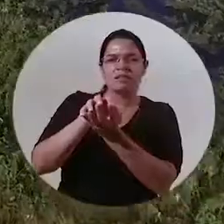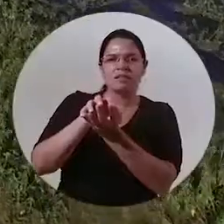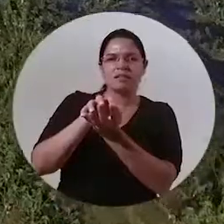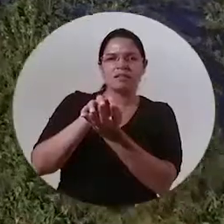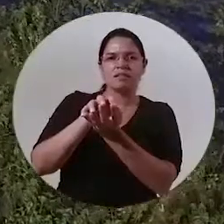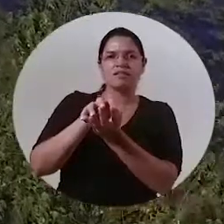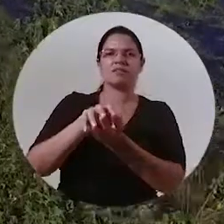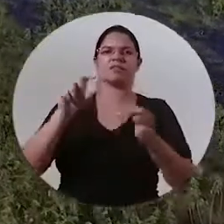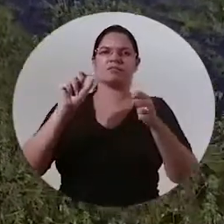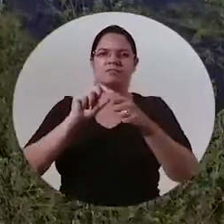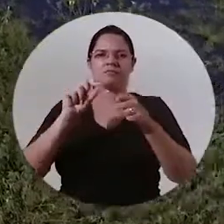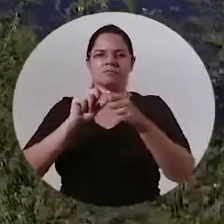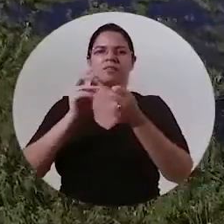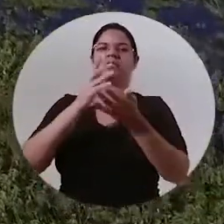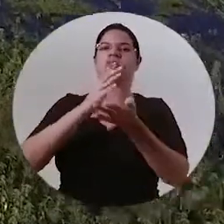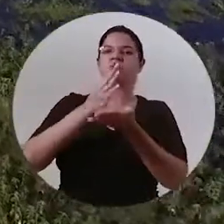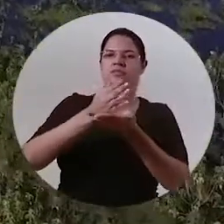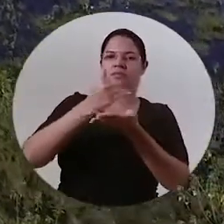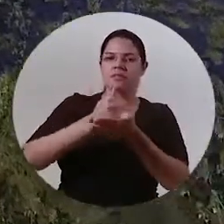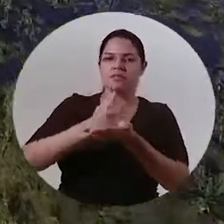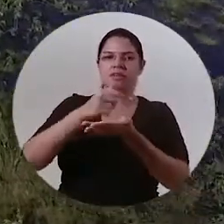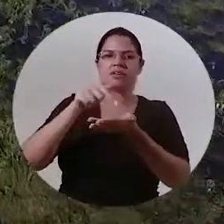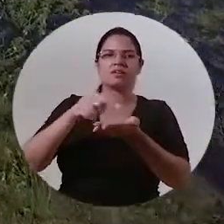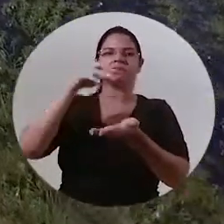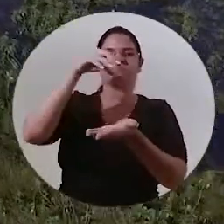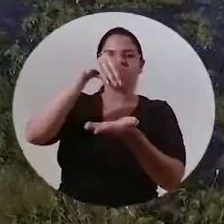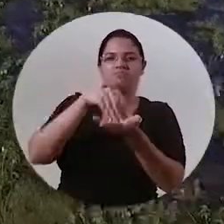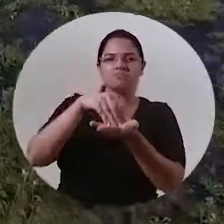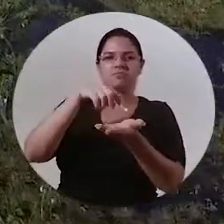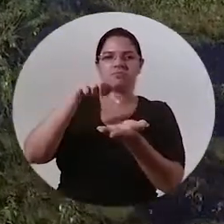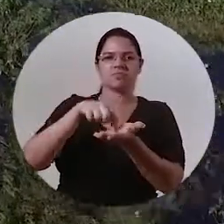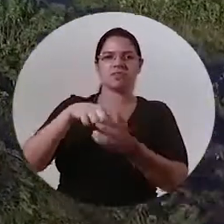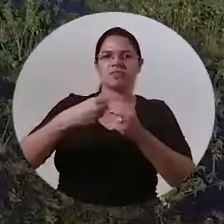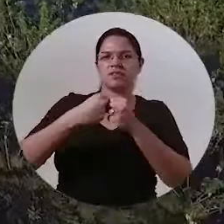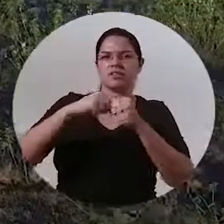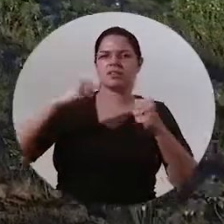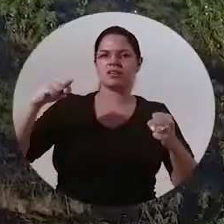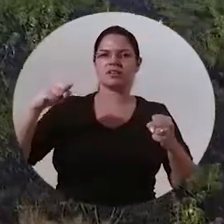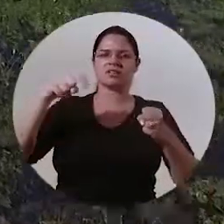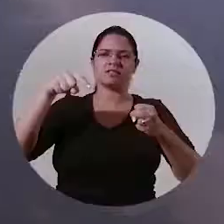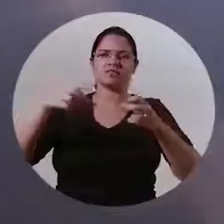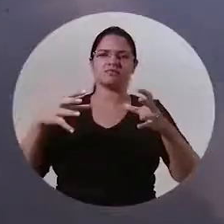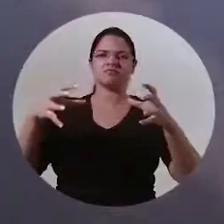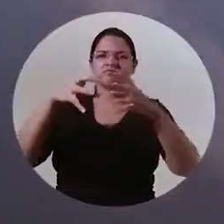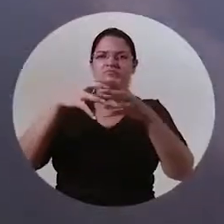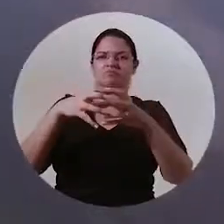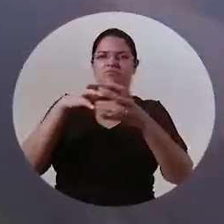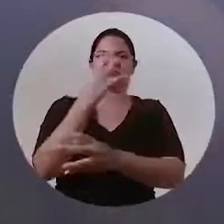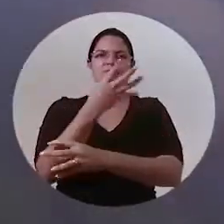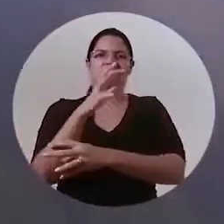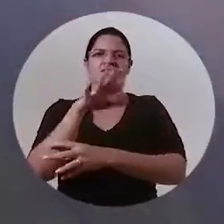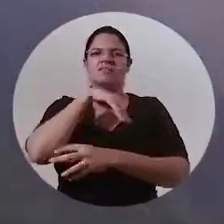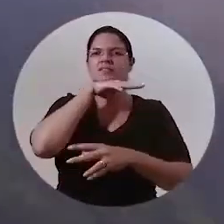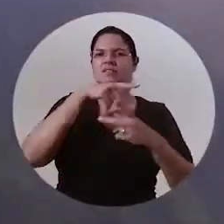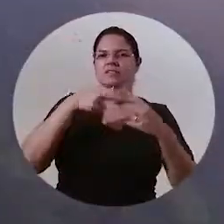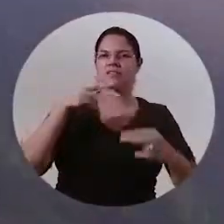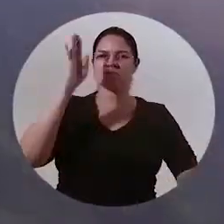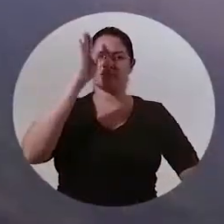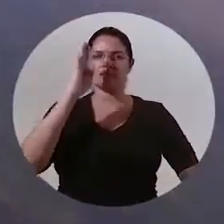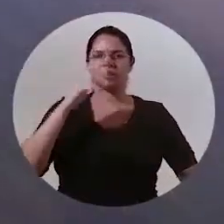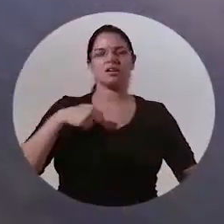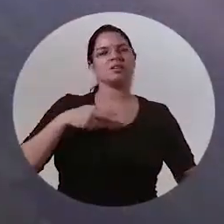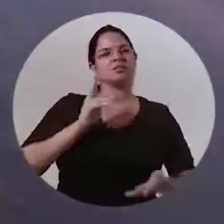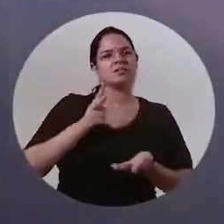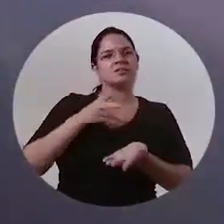fazem parte política e economicamente deste grande ecossistema brasileiro e assim fui seguindo